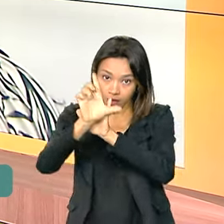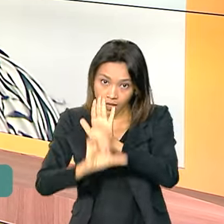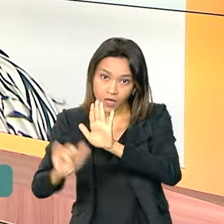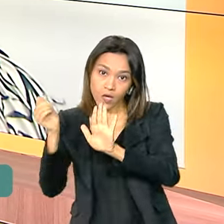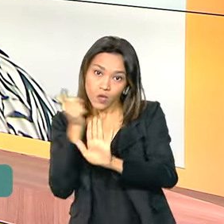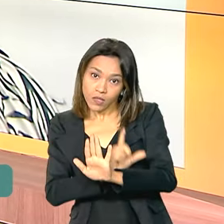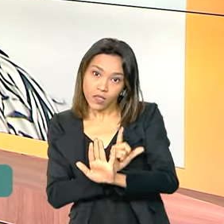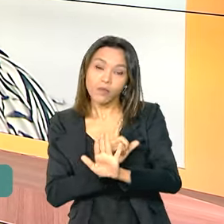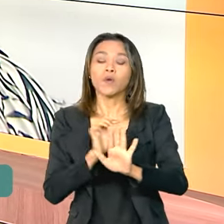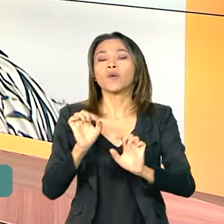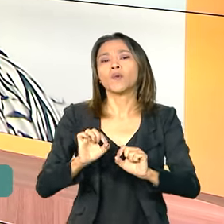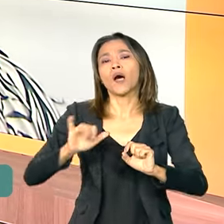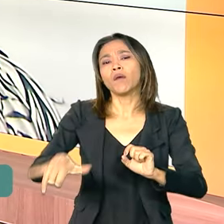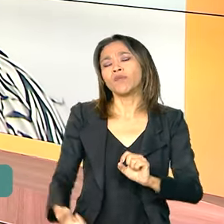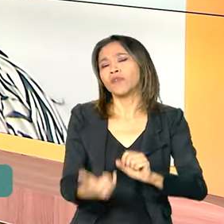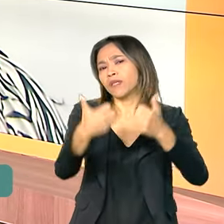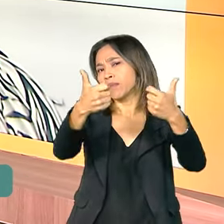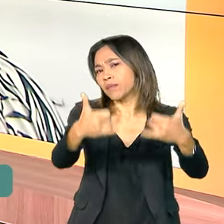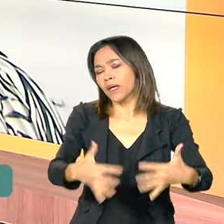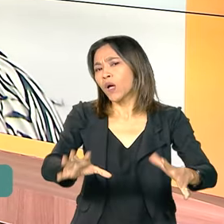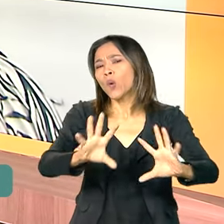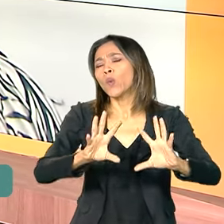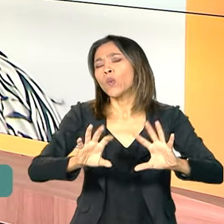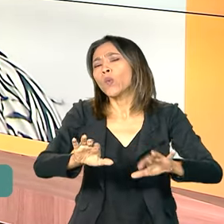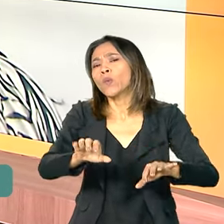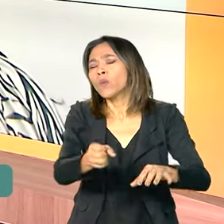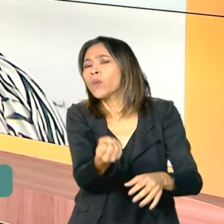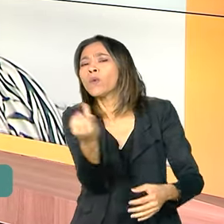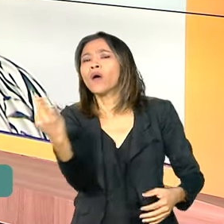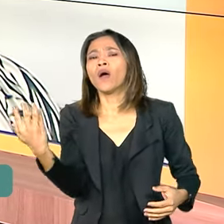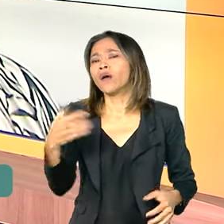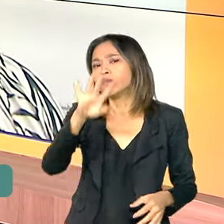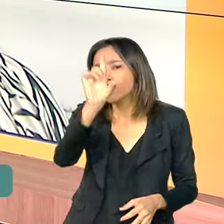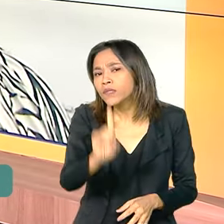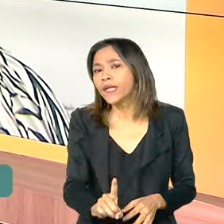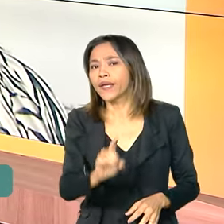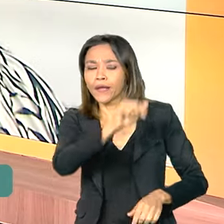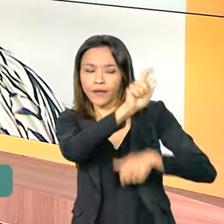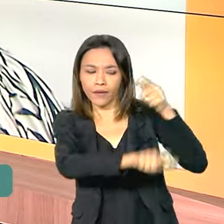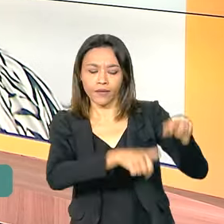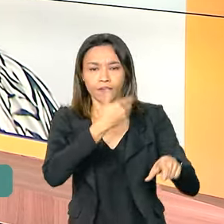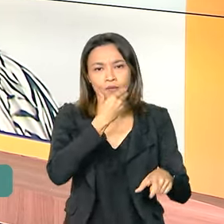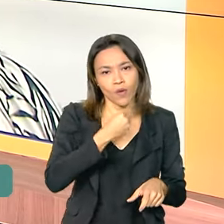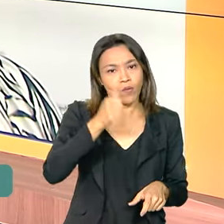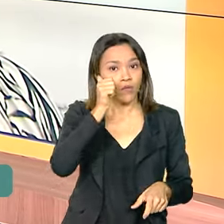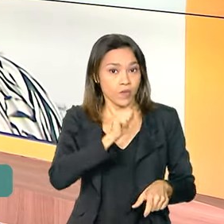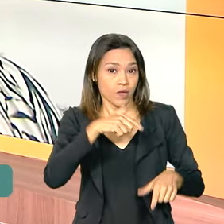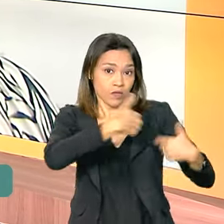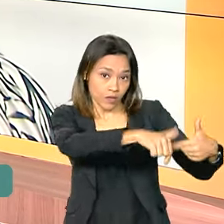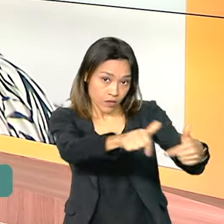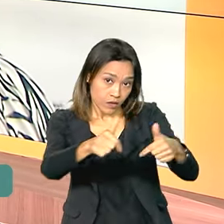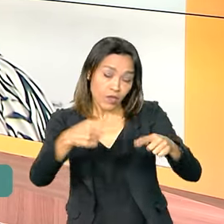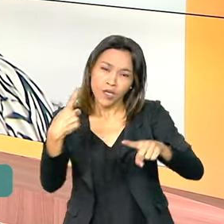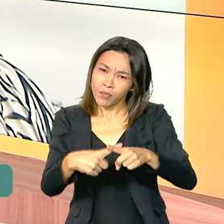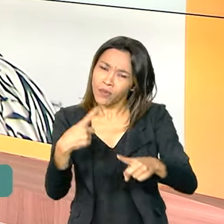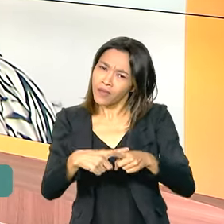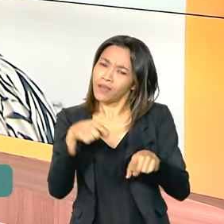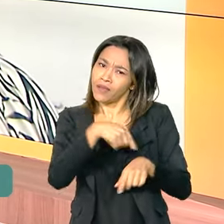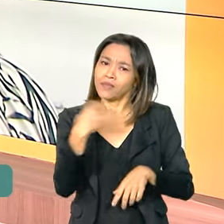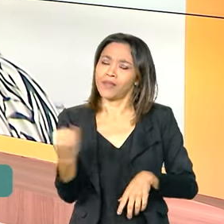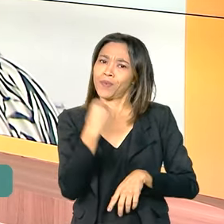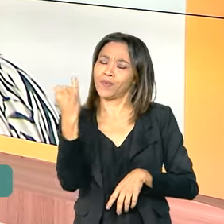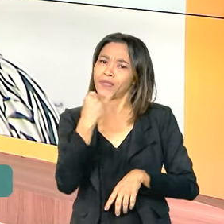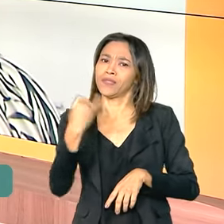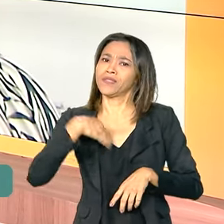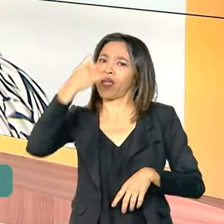aproveitar e falar quais são todos os direitos das empregadas e dos empregados domésticos e por que é tão importante combater